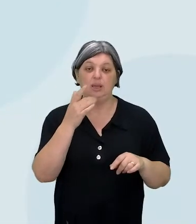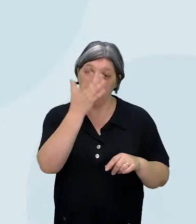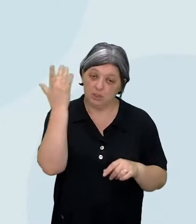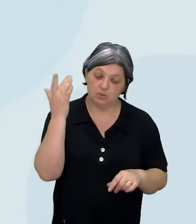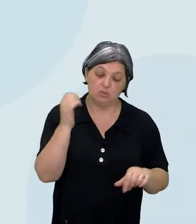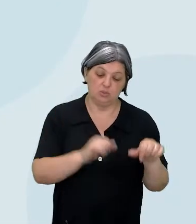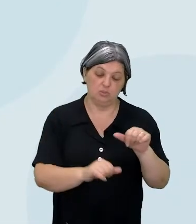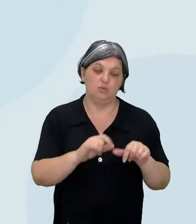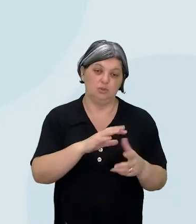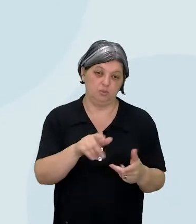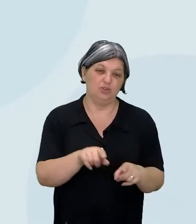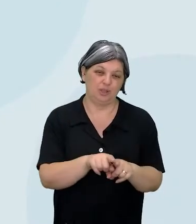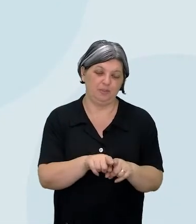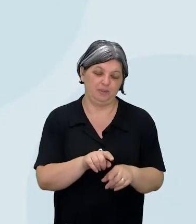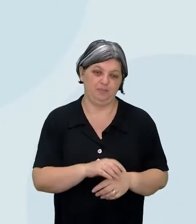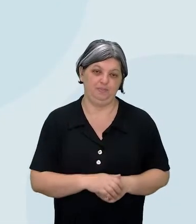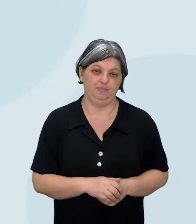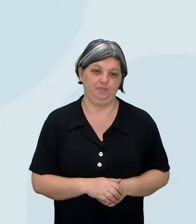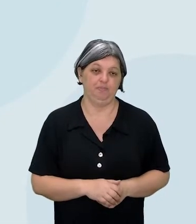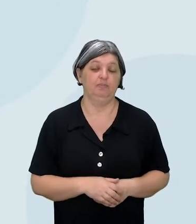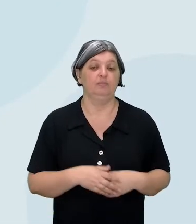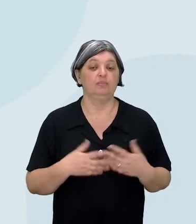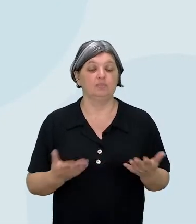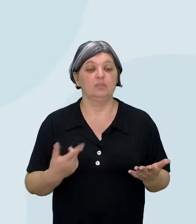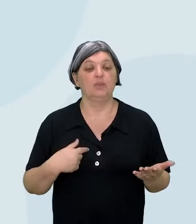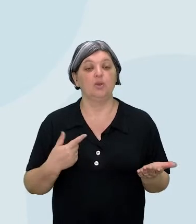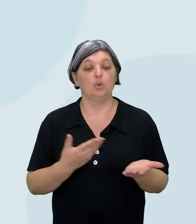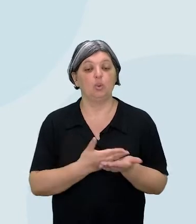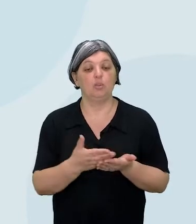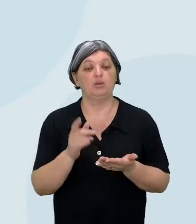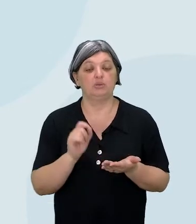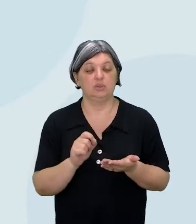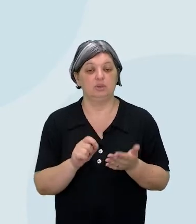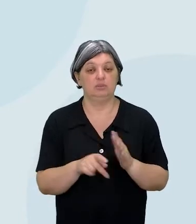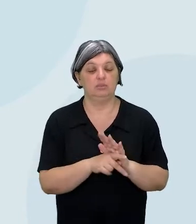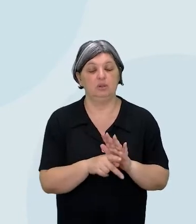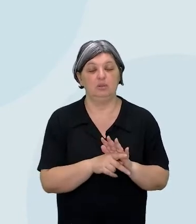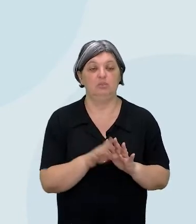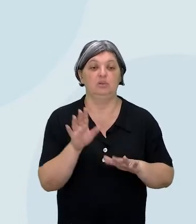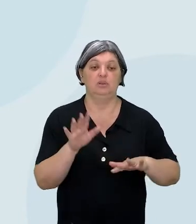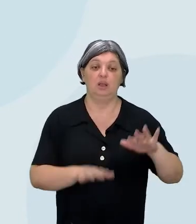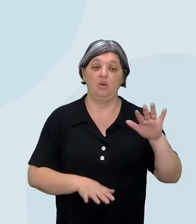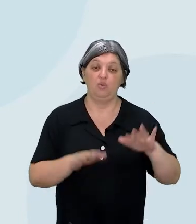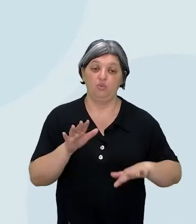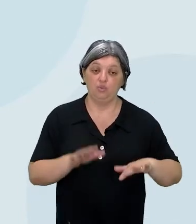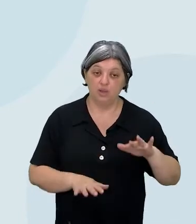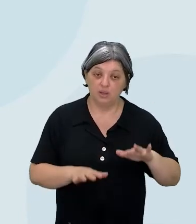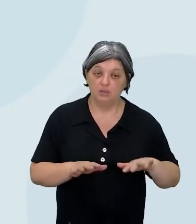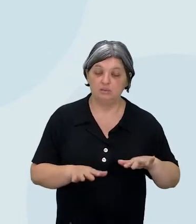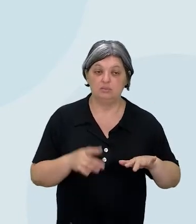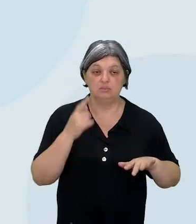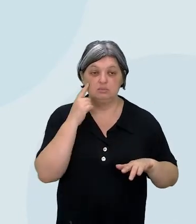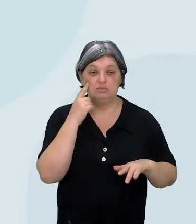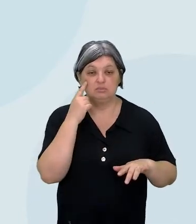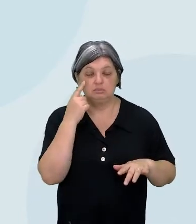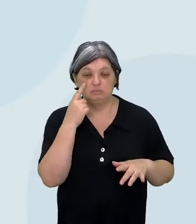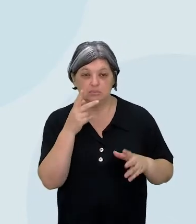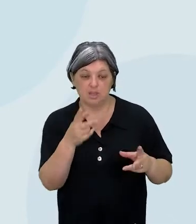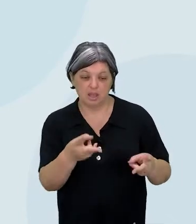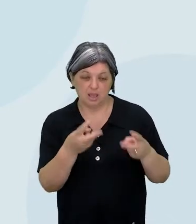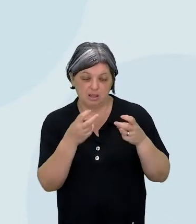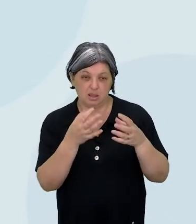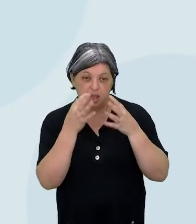também. E aí é que entra no ponto onde talvez a gente tenha que começar a parar para prestar atenção